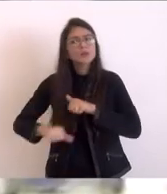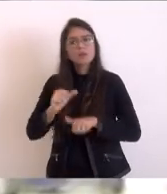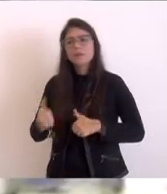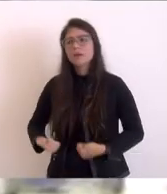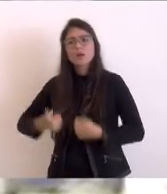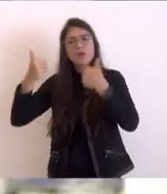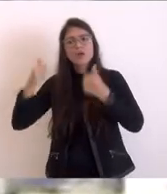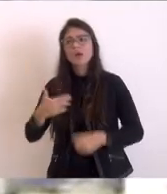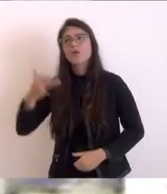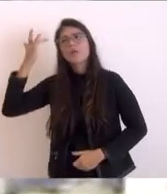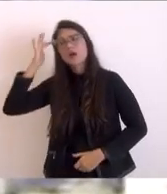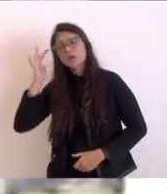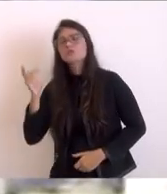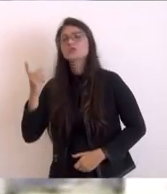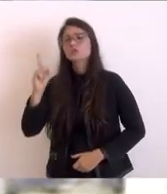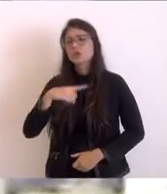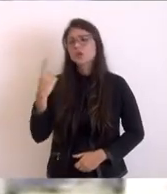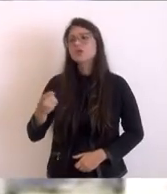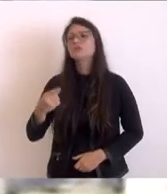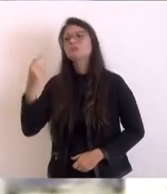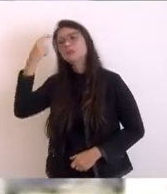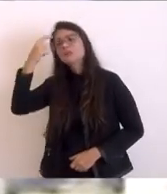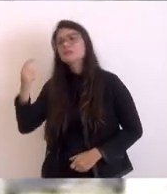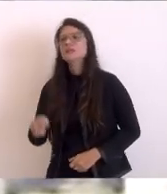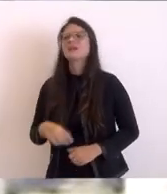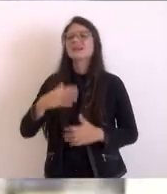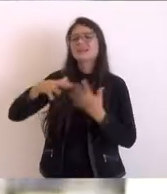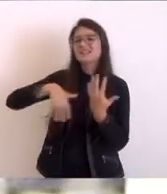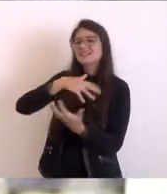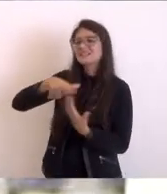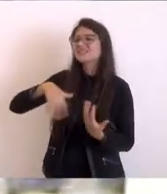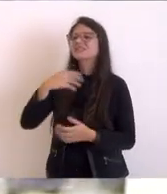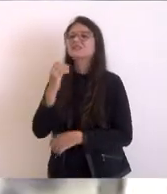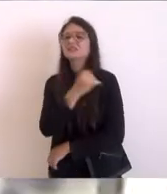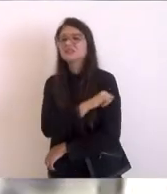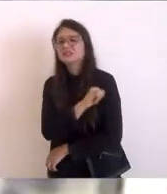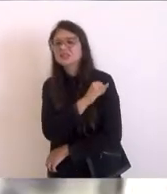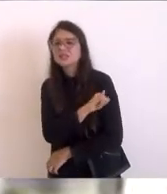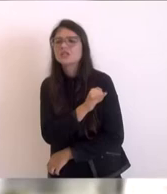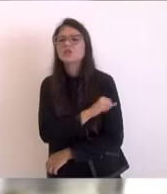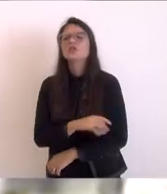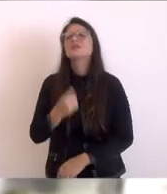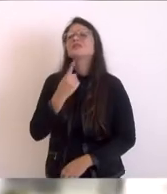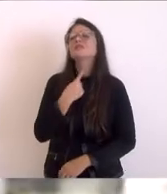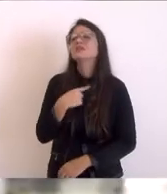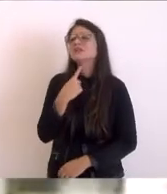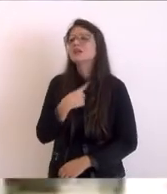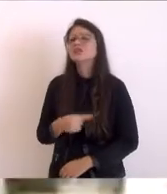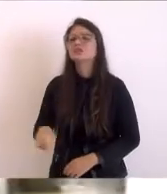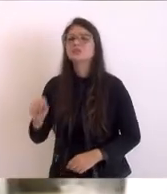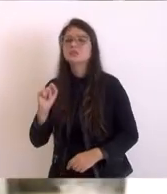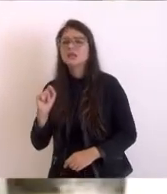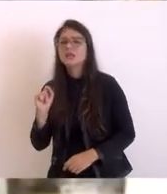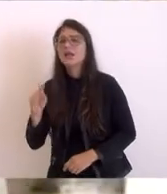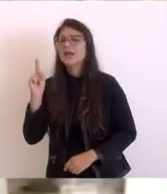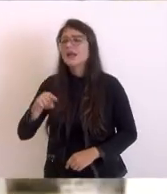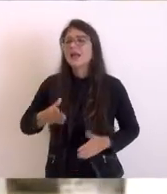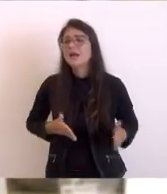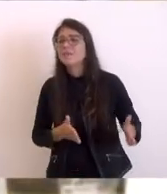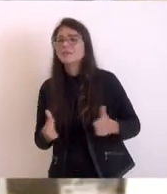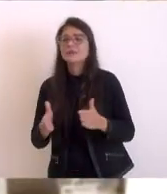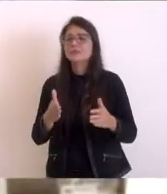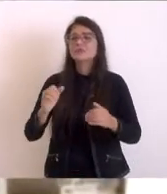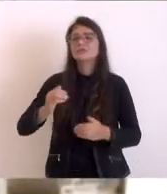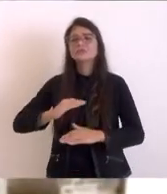cronicidade da crise do Rio e um desejo coletivo de diferentes matrizes ideológicas da gente achar um caminho de